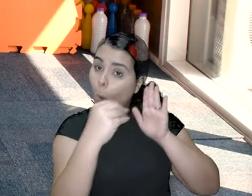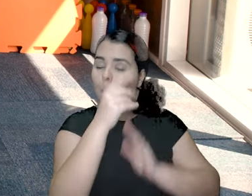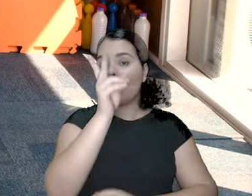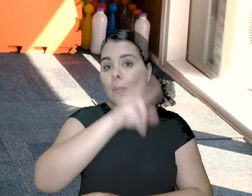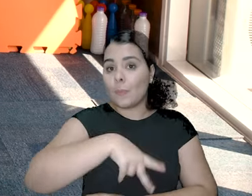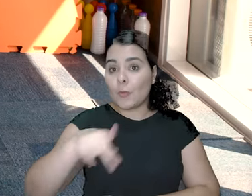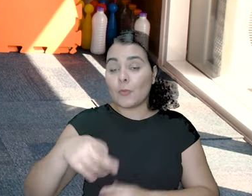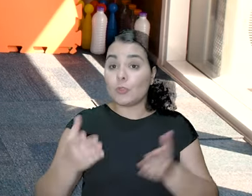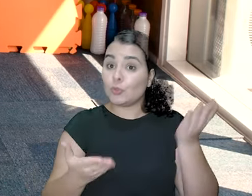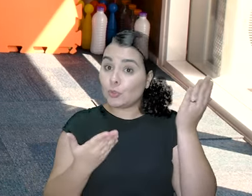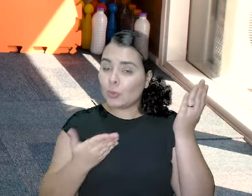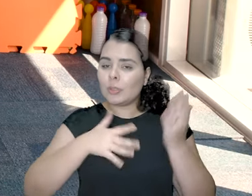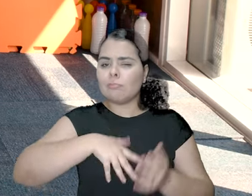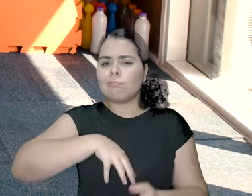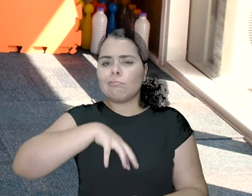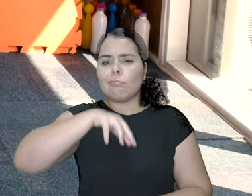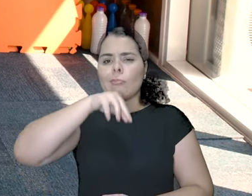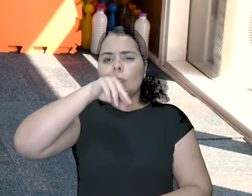Solta o ar.